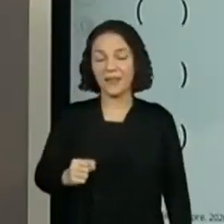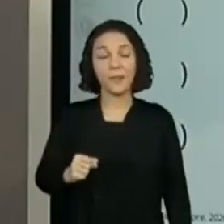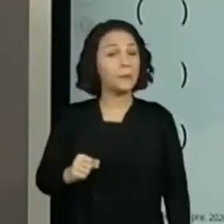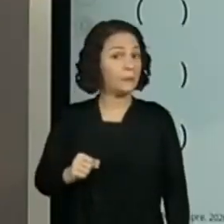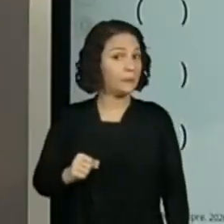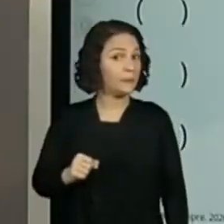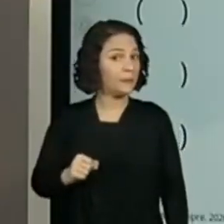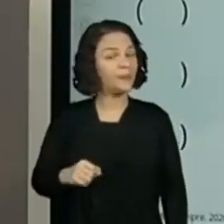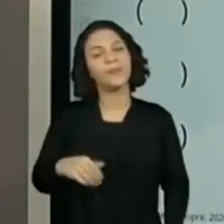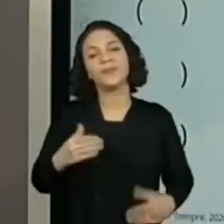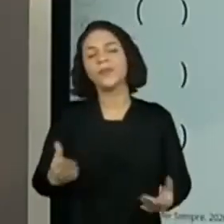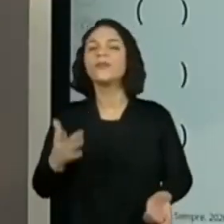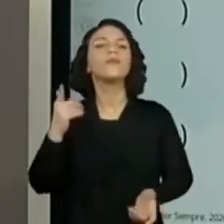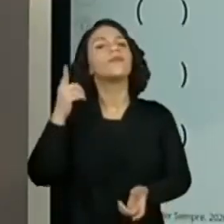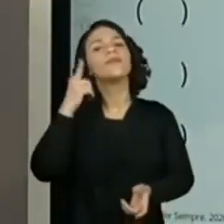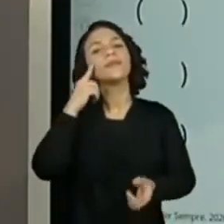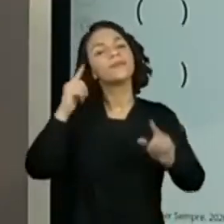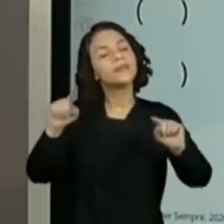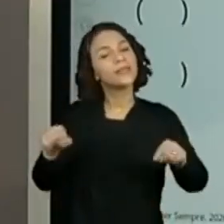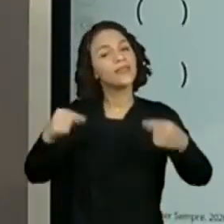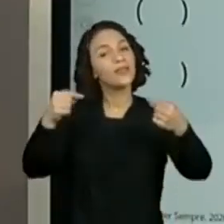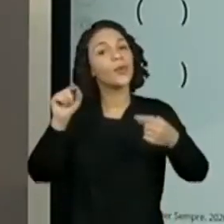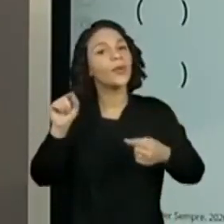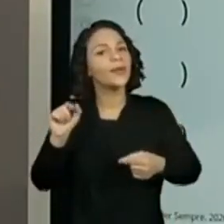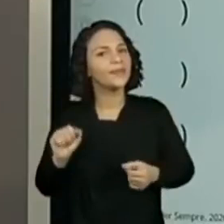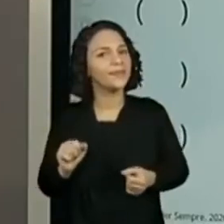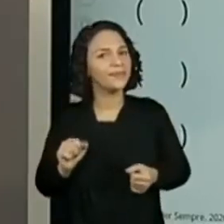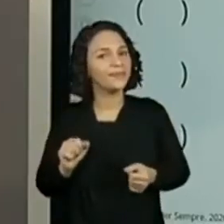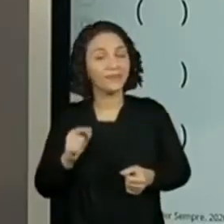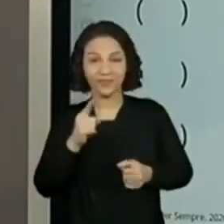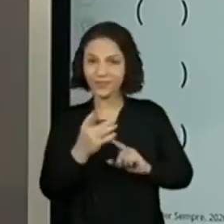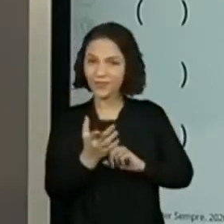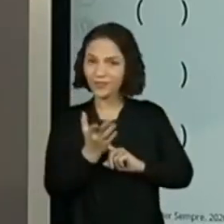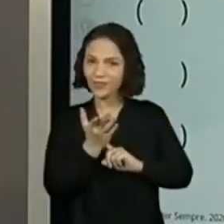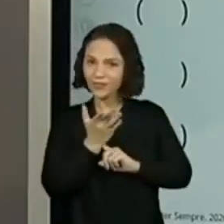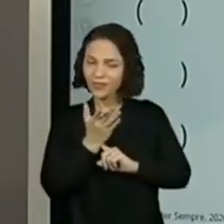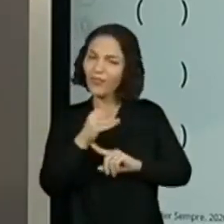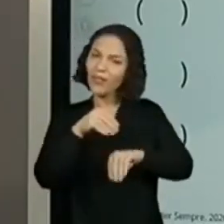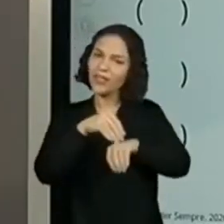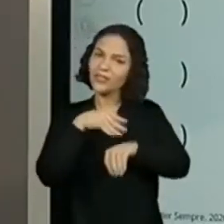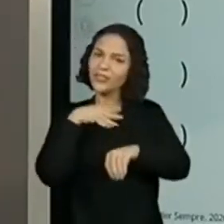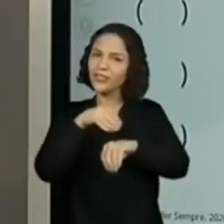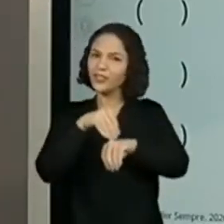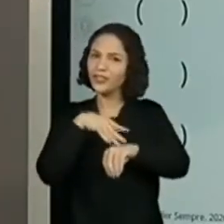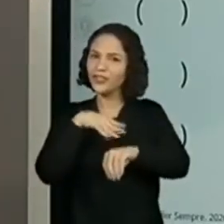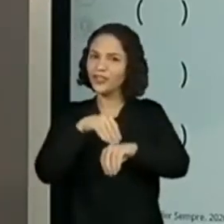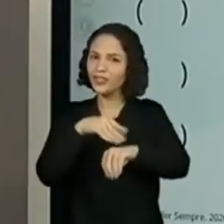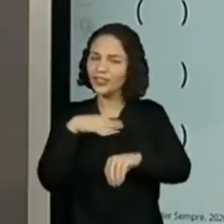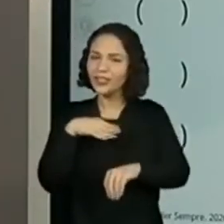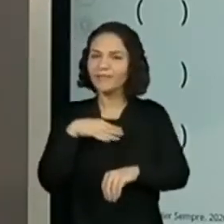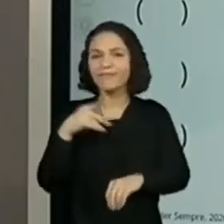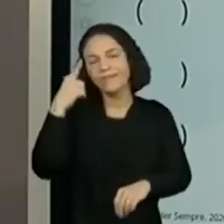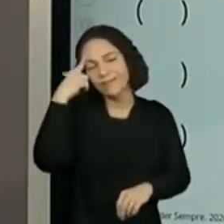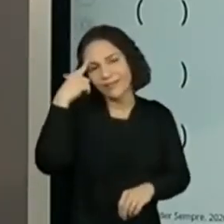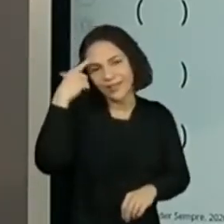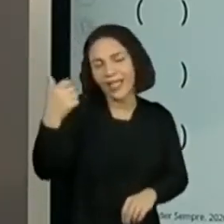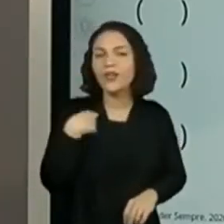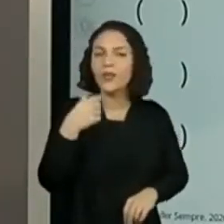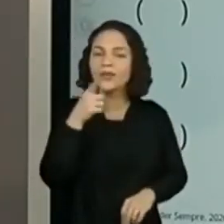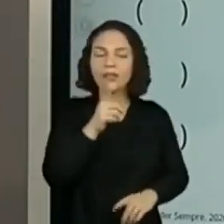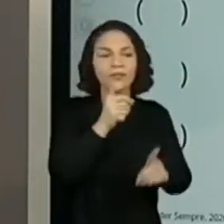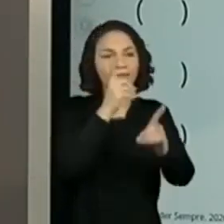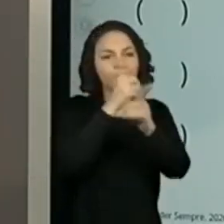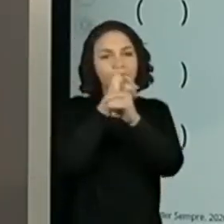Agora, o desafio de vocês é ajudar a professora com boas dicas, com boas pistas, para que eu